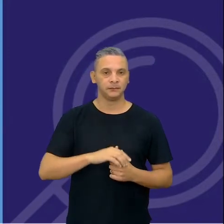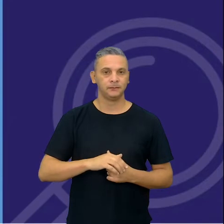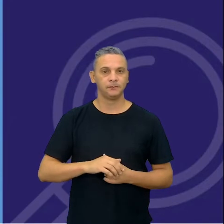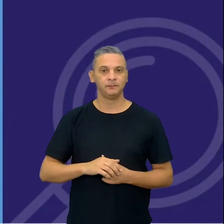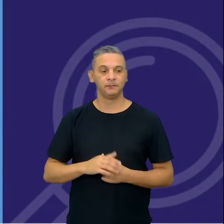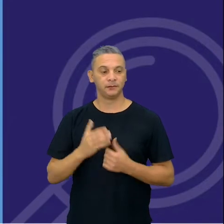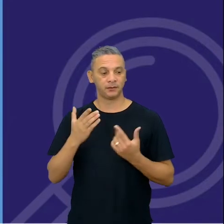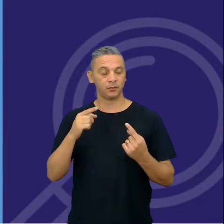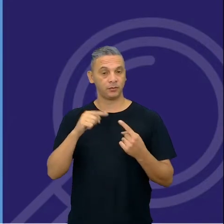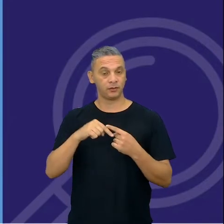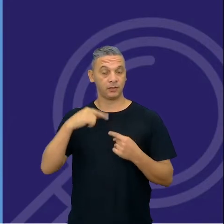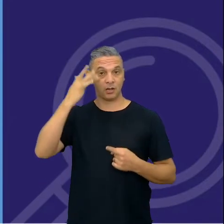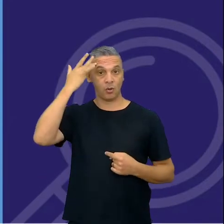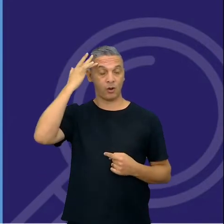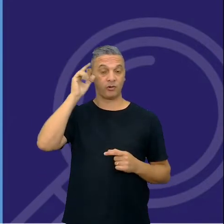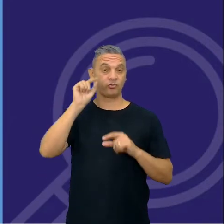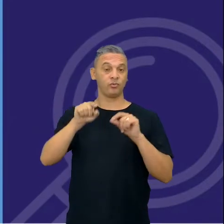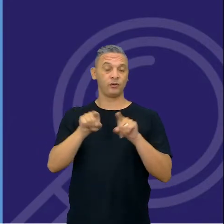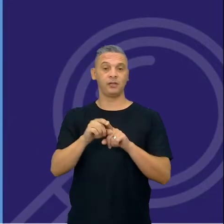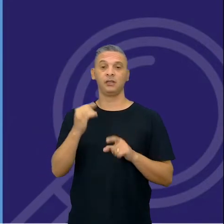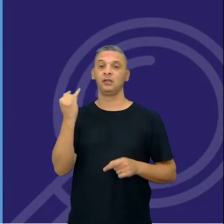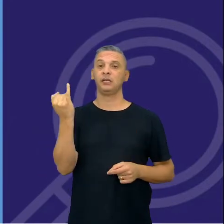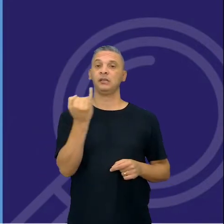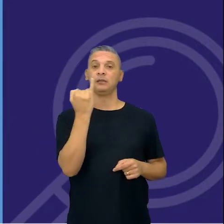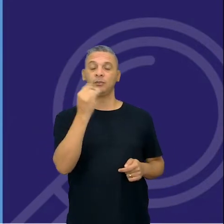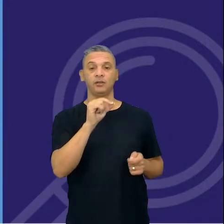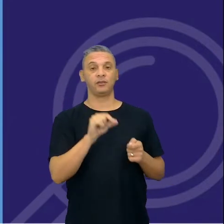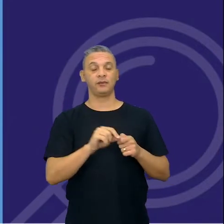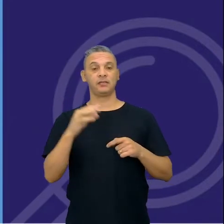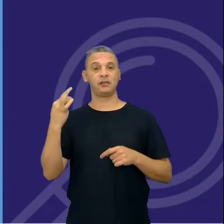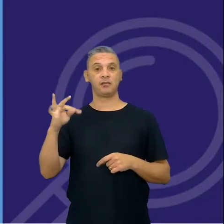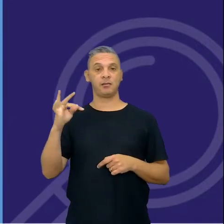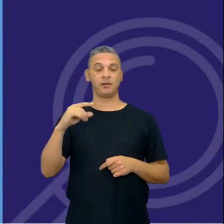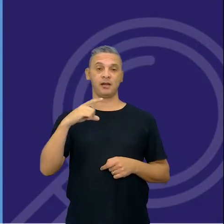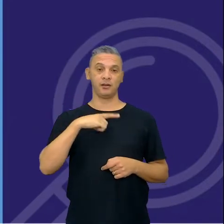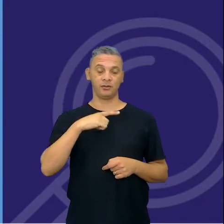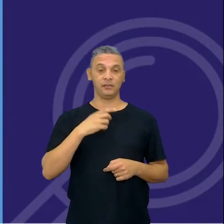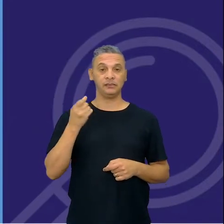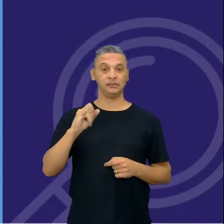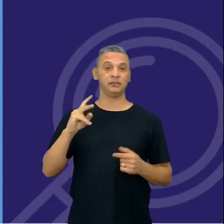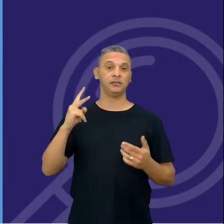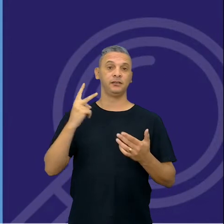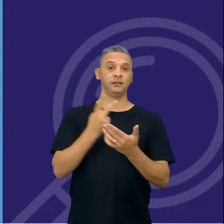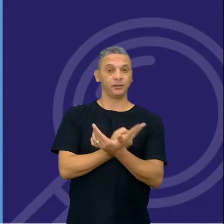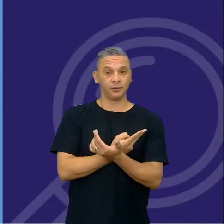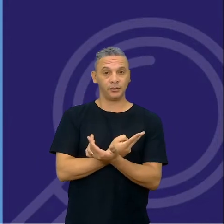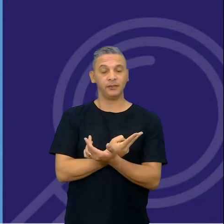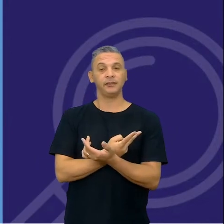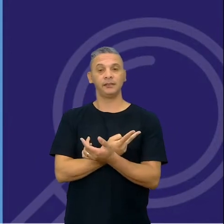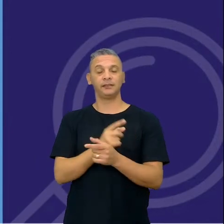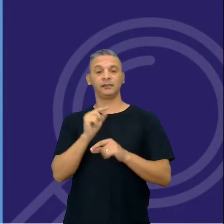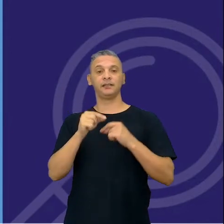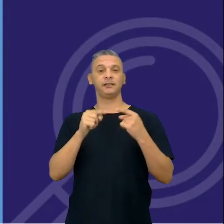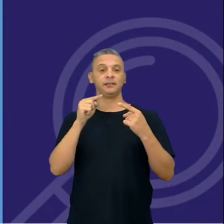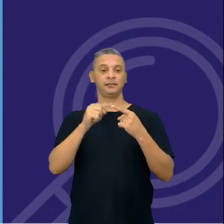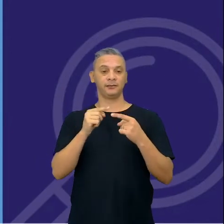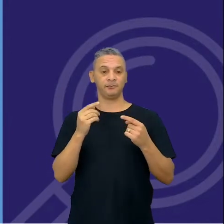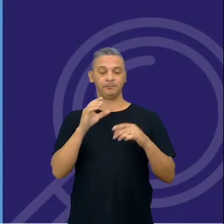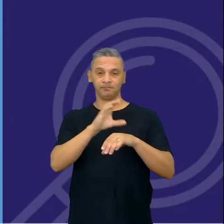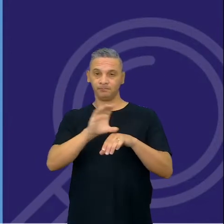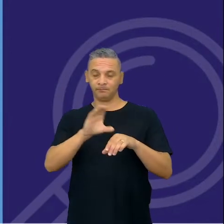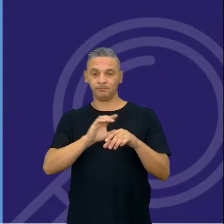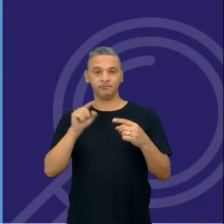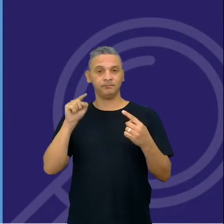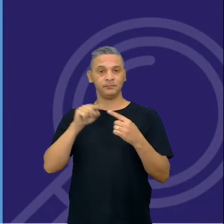então, eu acho que é interessante que vocês façam esse trabalho. E aí, nesse caso, você ia precisar de um professor de biologia, você